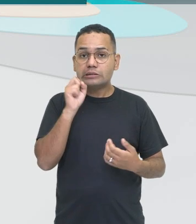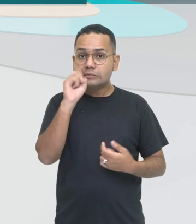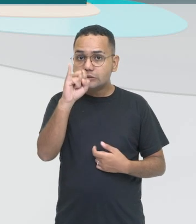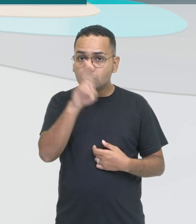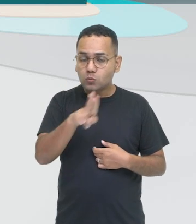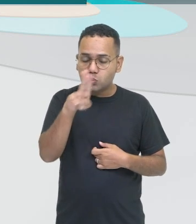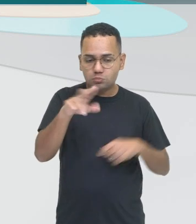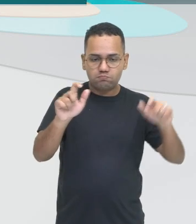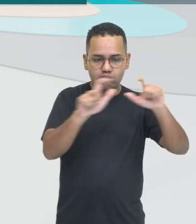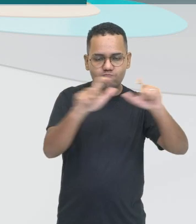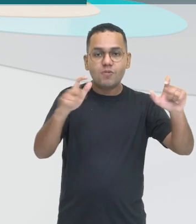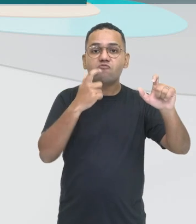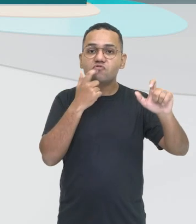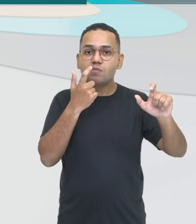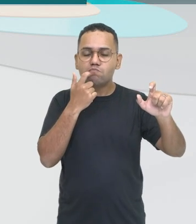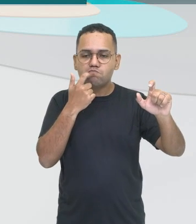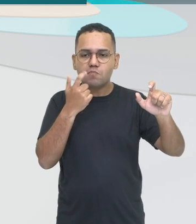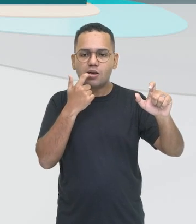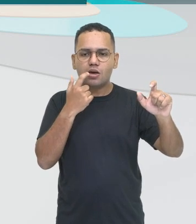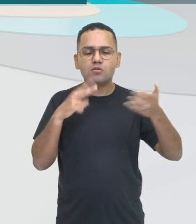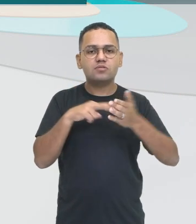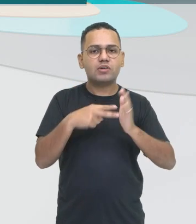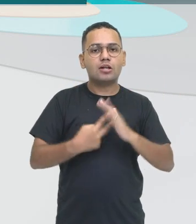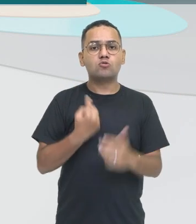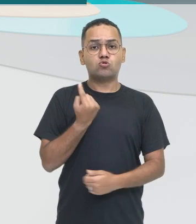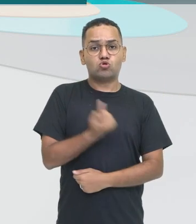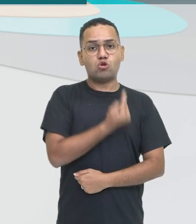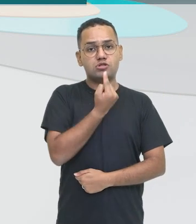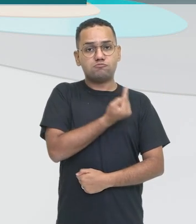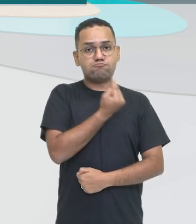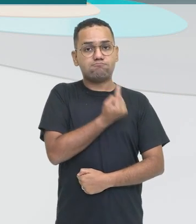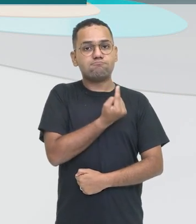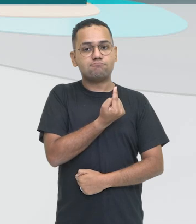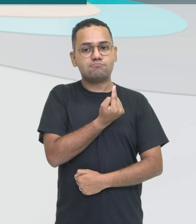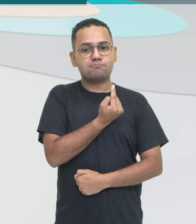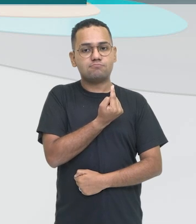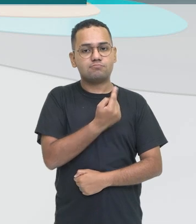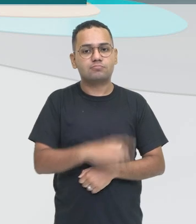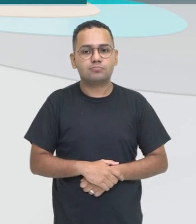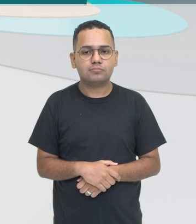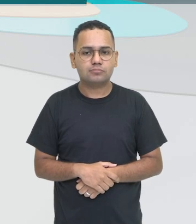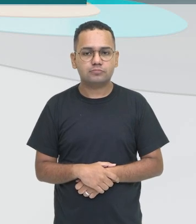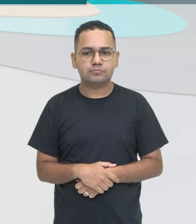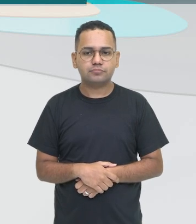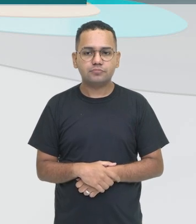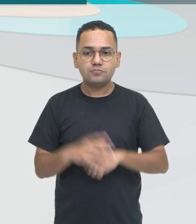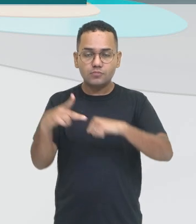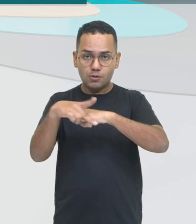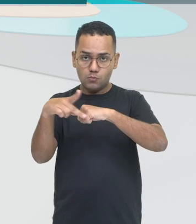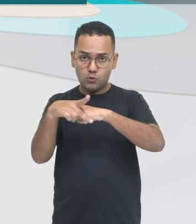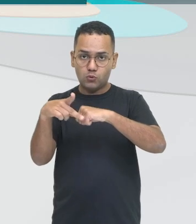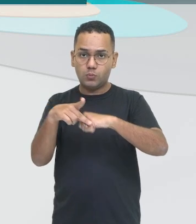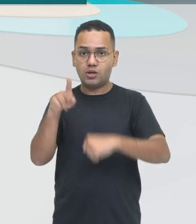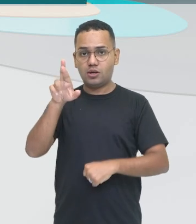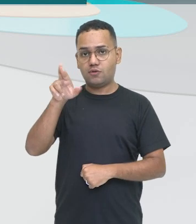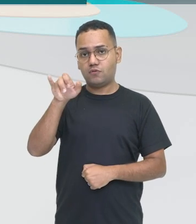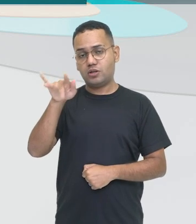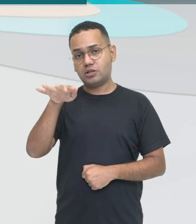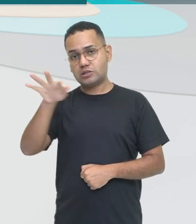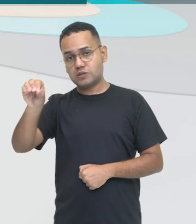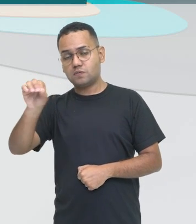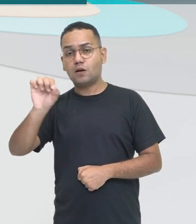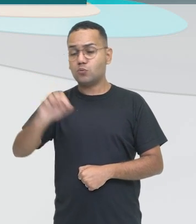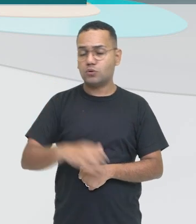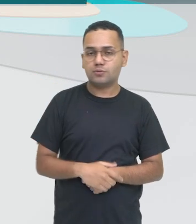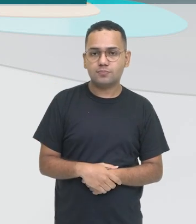expressão by myself, eu tô dizendo sozinho, tá? Ó, pronome reflexivo, tá? Pronome reflexivo é quem